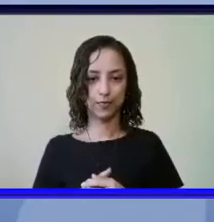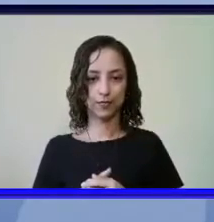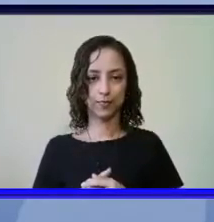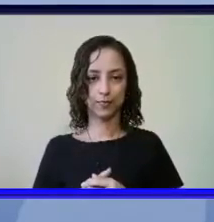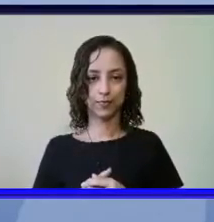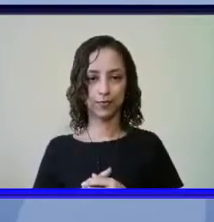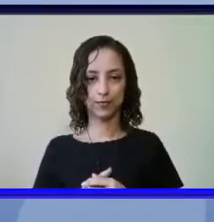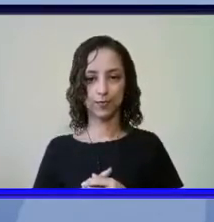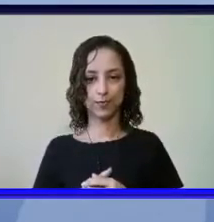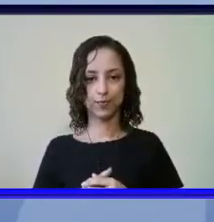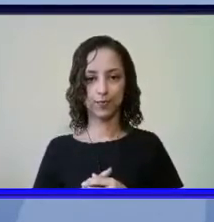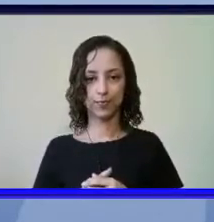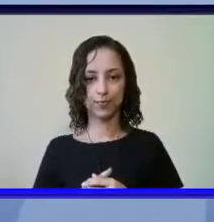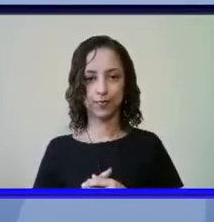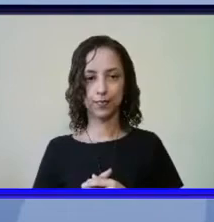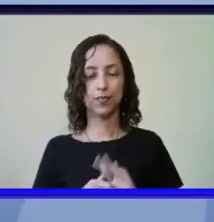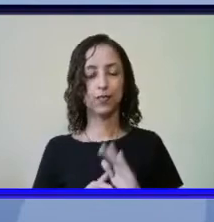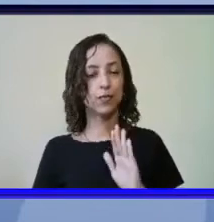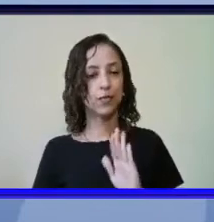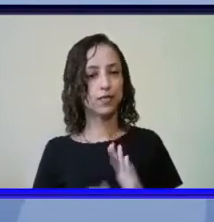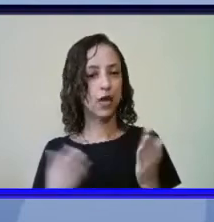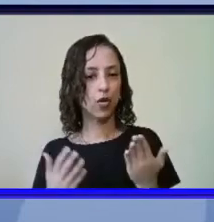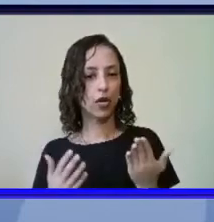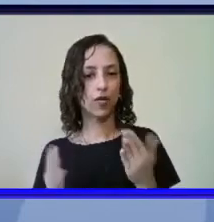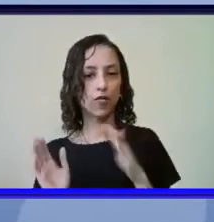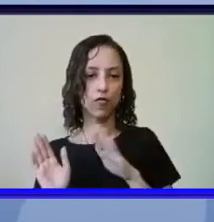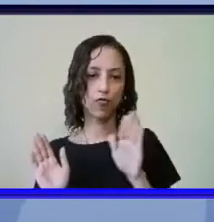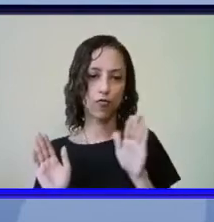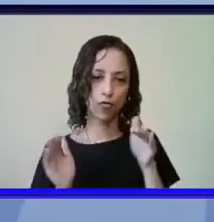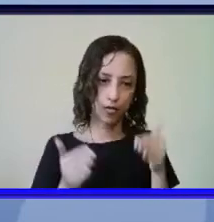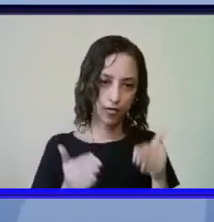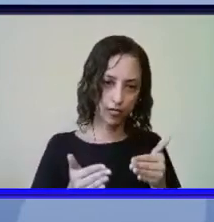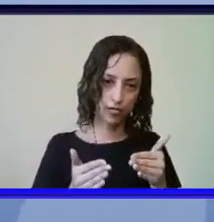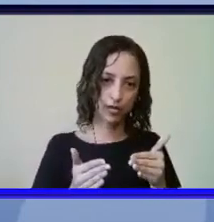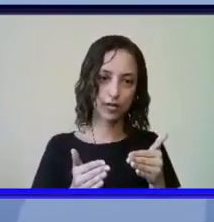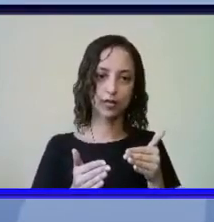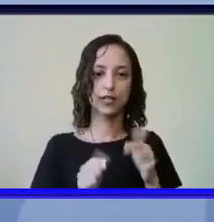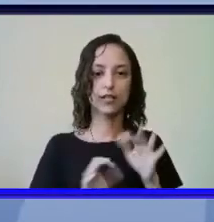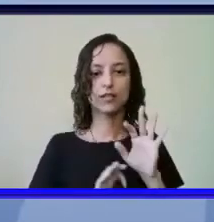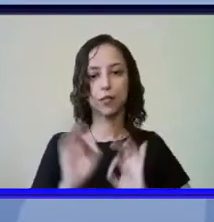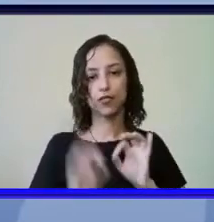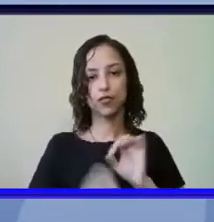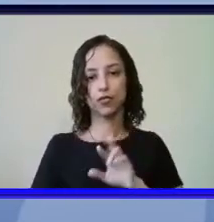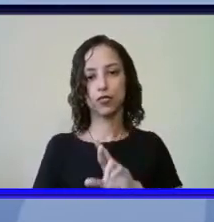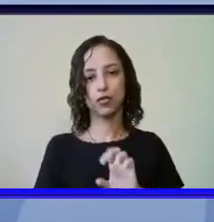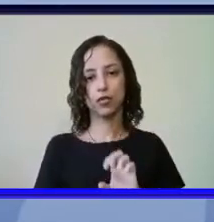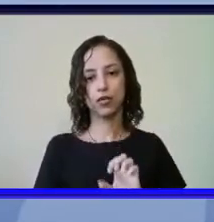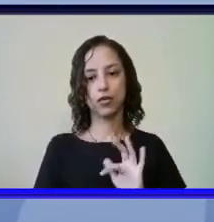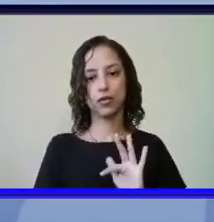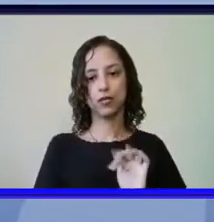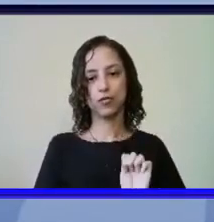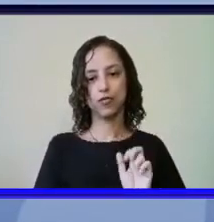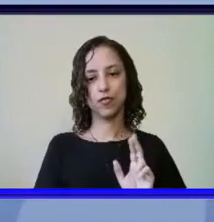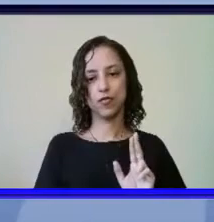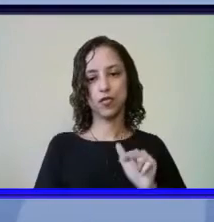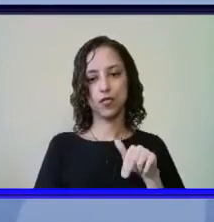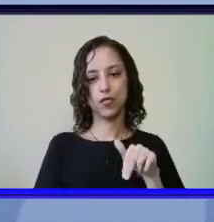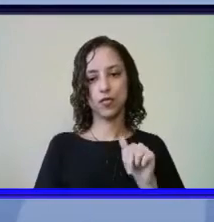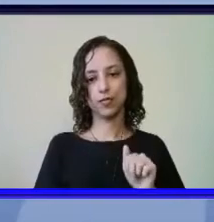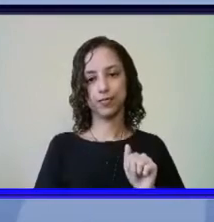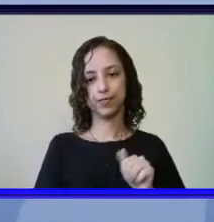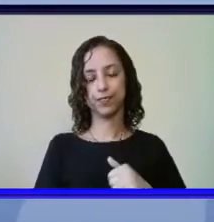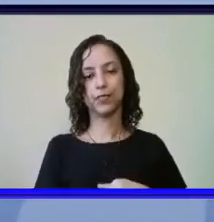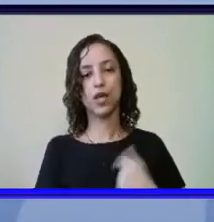e agora levando isso para o programa refauna é eu vivo